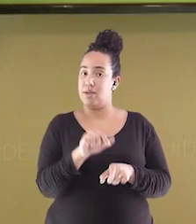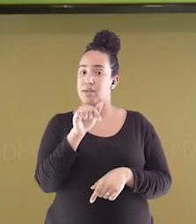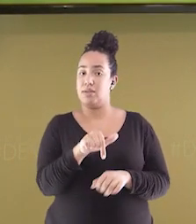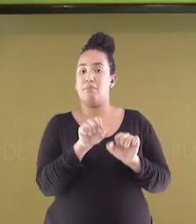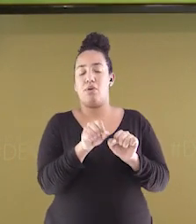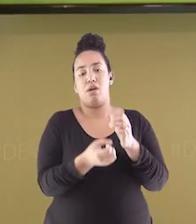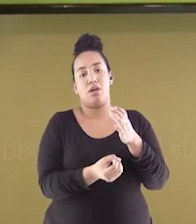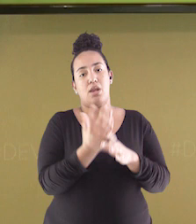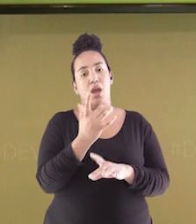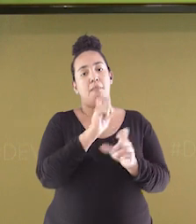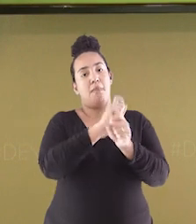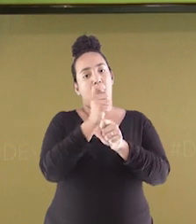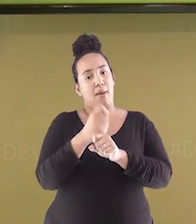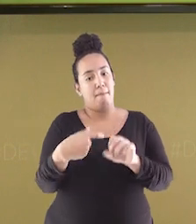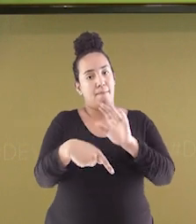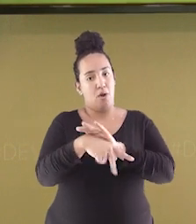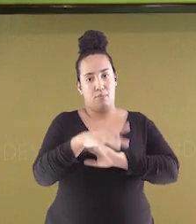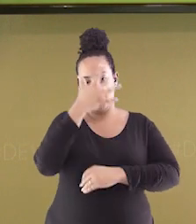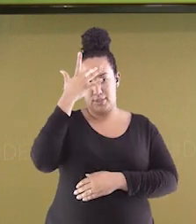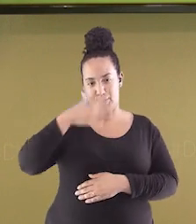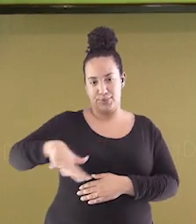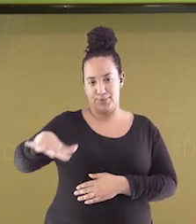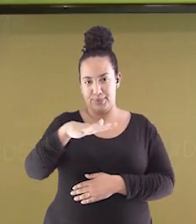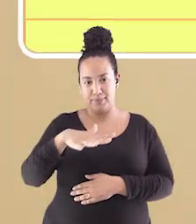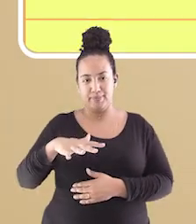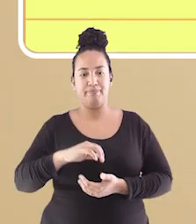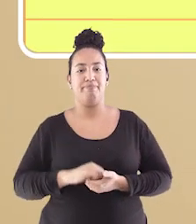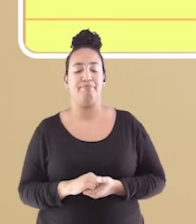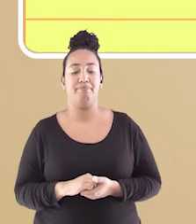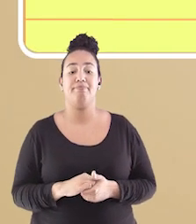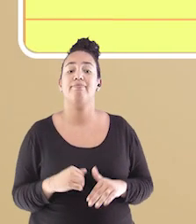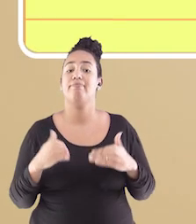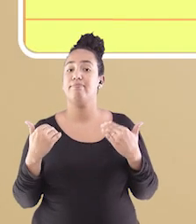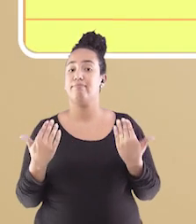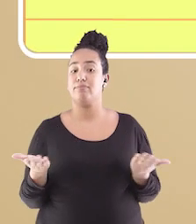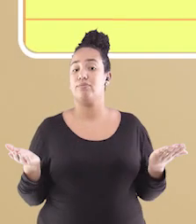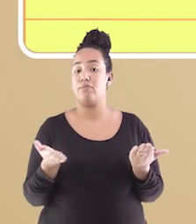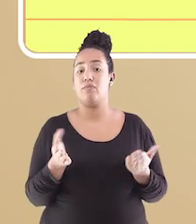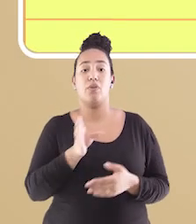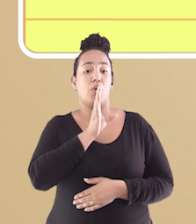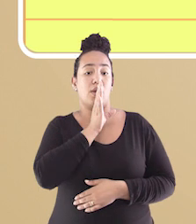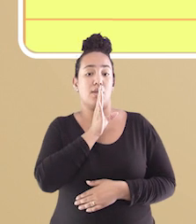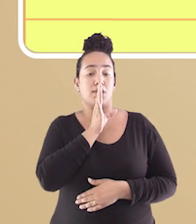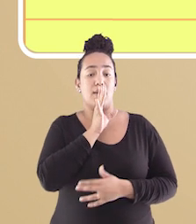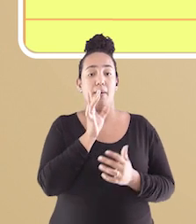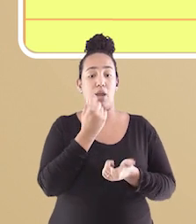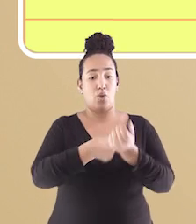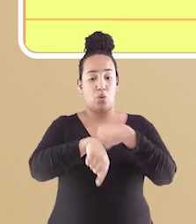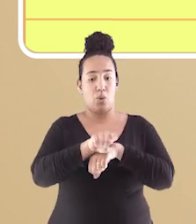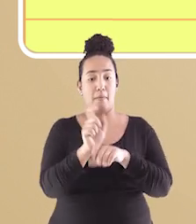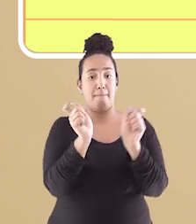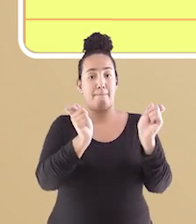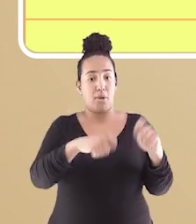possa realizar obras para os munícipes. Vamos agora verificar o